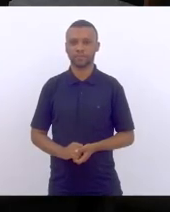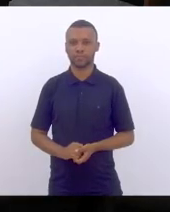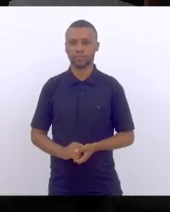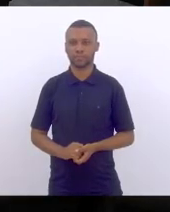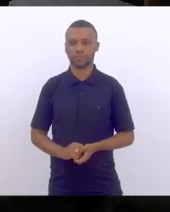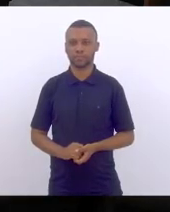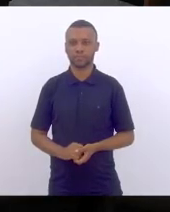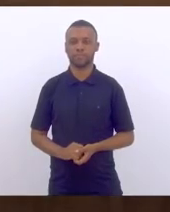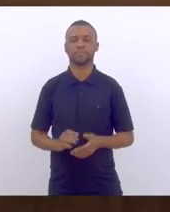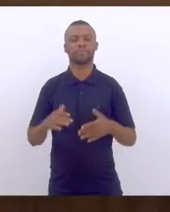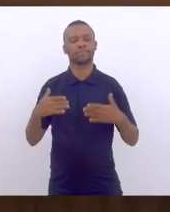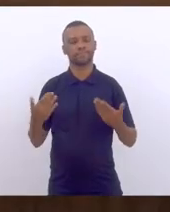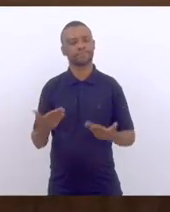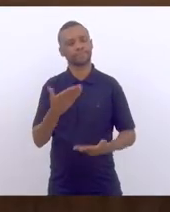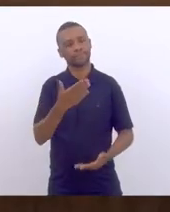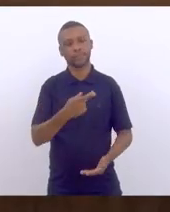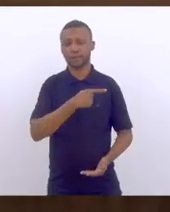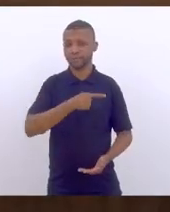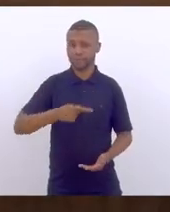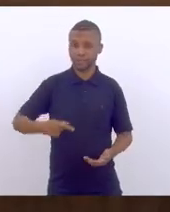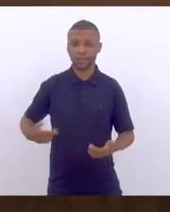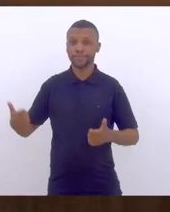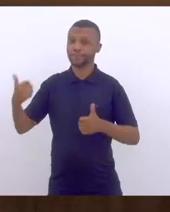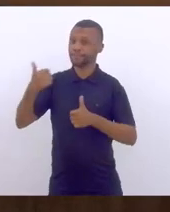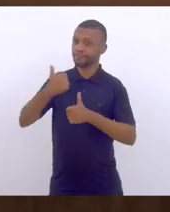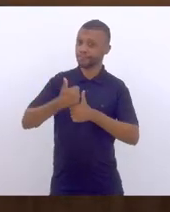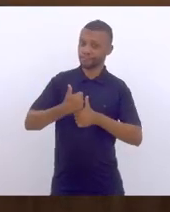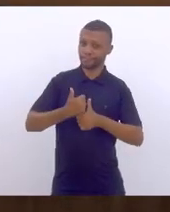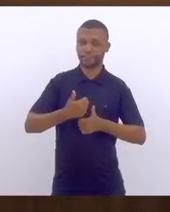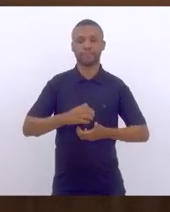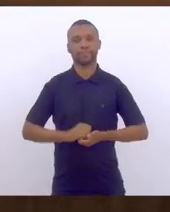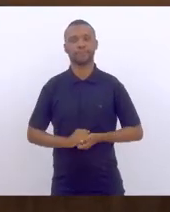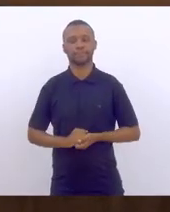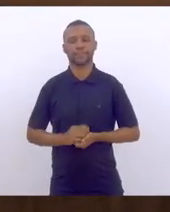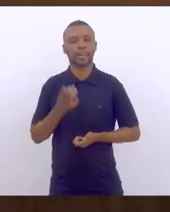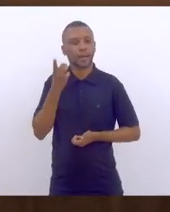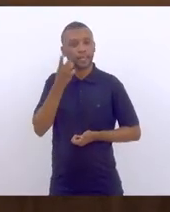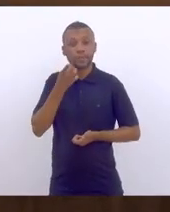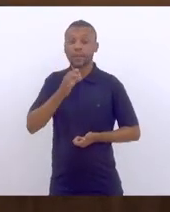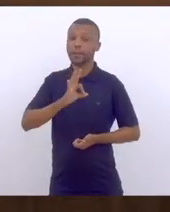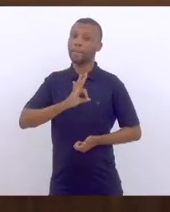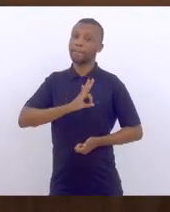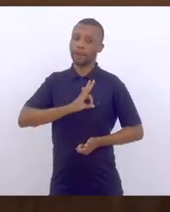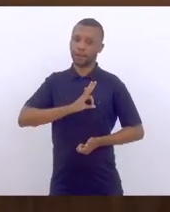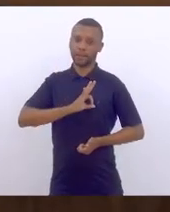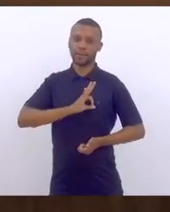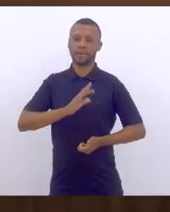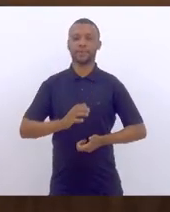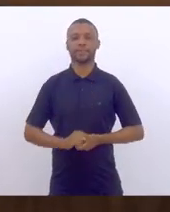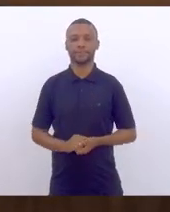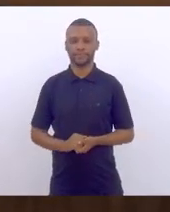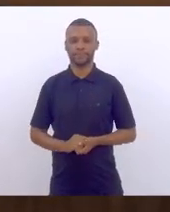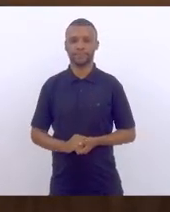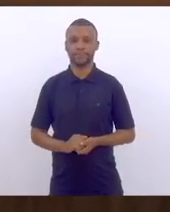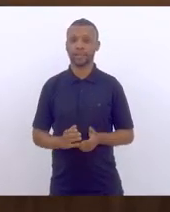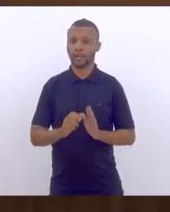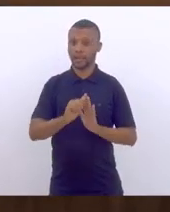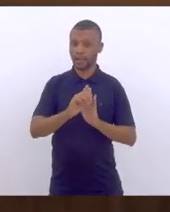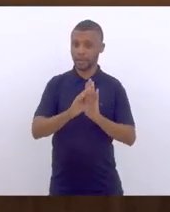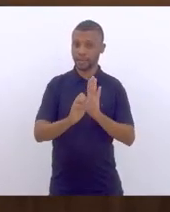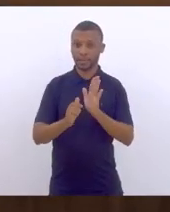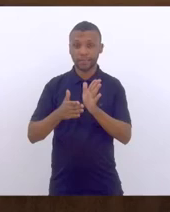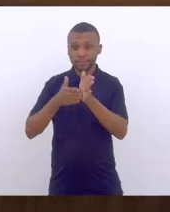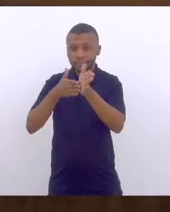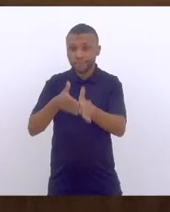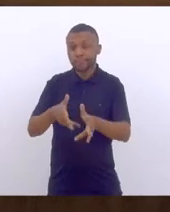Senhora presidente, em exercício, deputada Marta Rocha. A ata reflete com